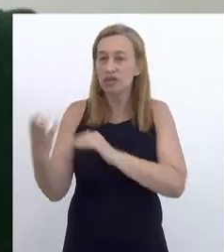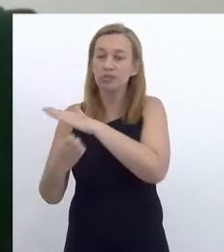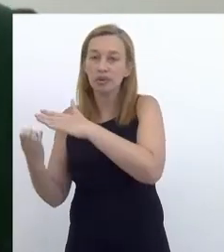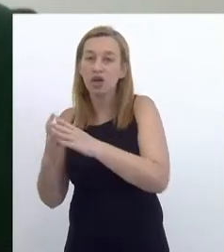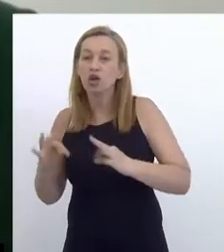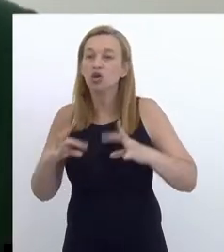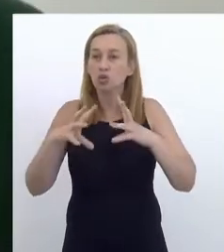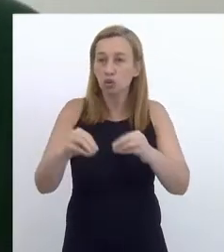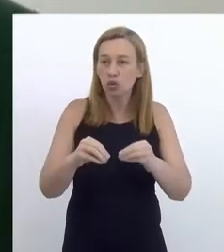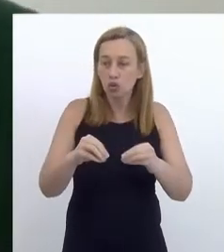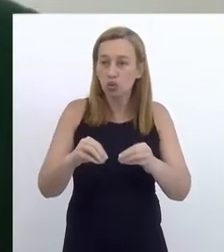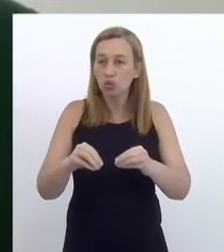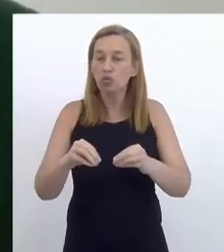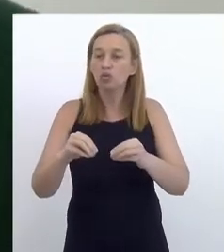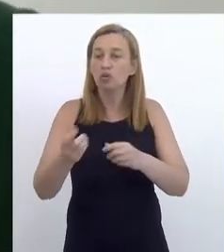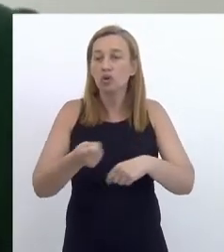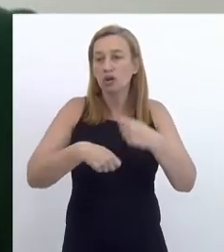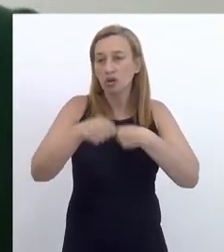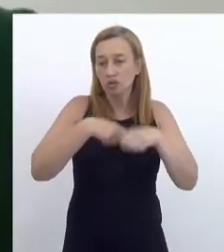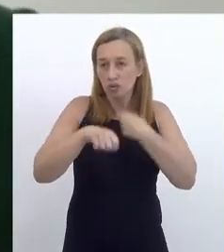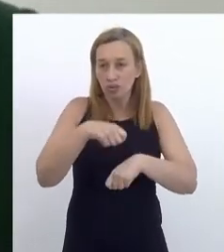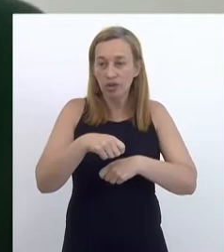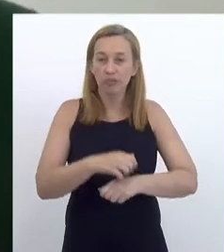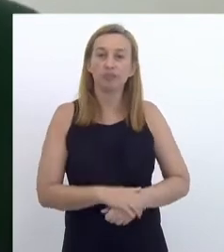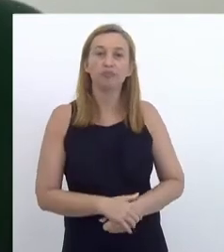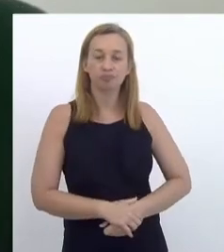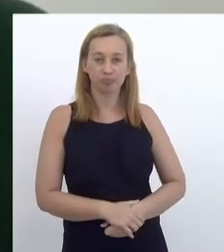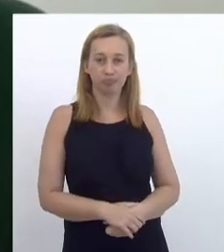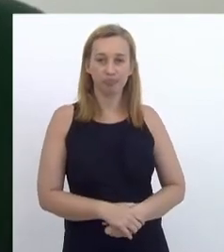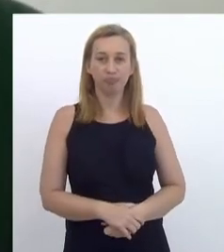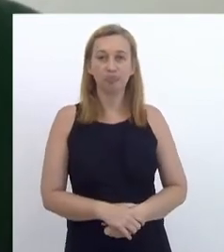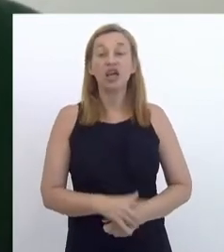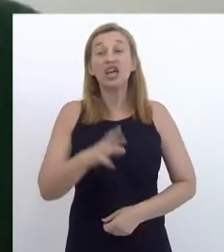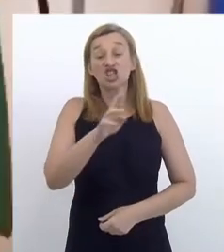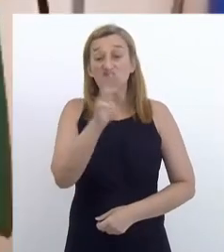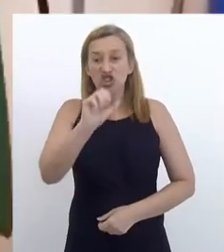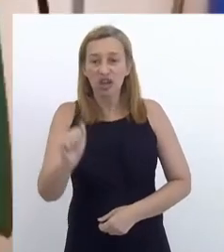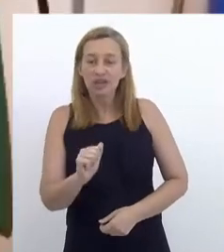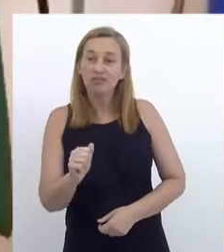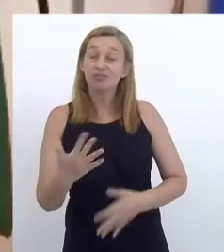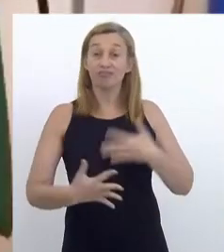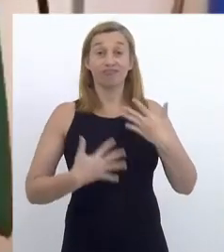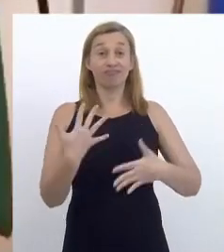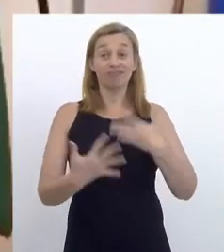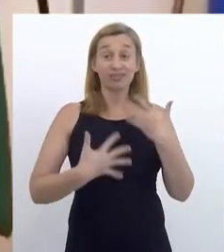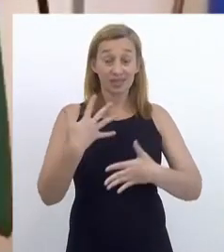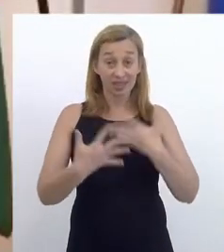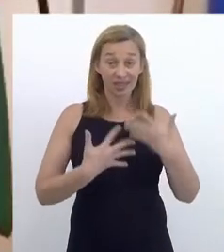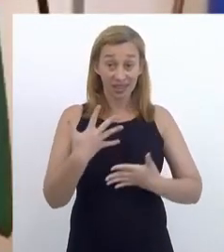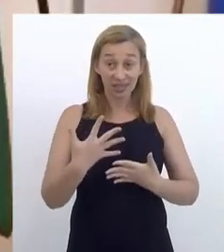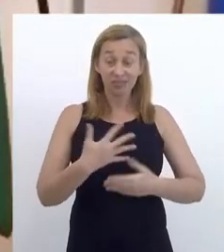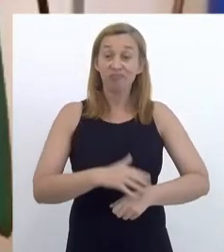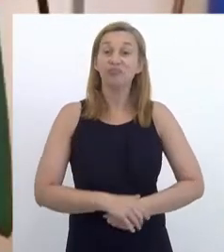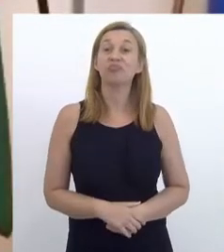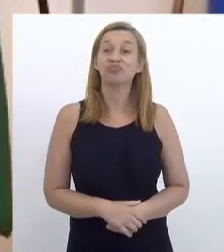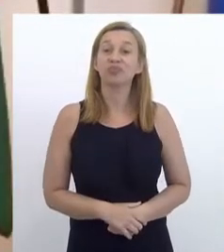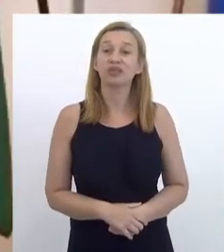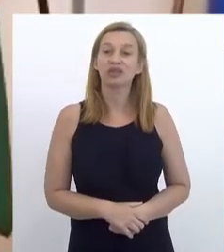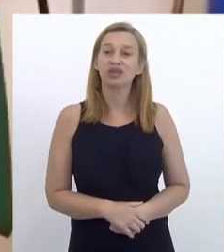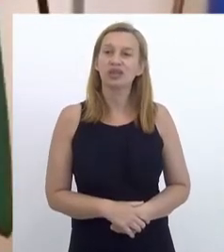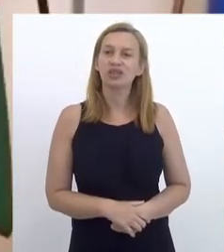enfim, toda uma dinamização da economia a partir do gás. Olha, Geisa, eu tenho um grande prazer da vez que eu